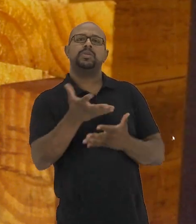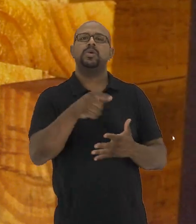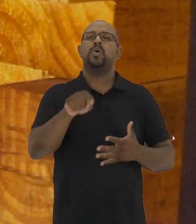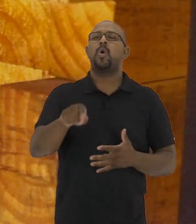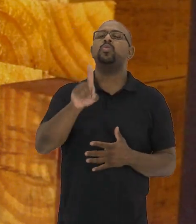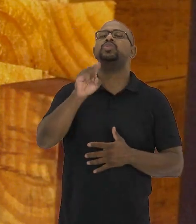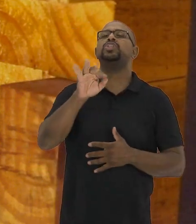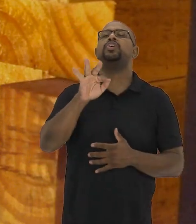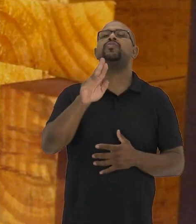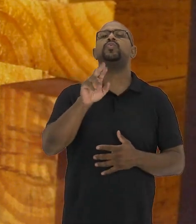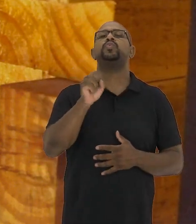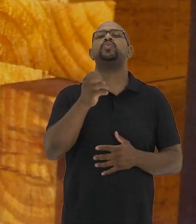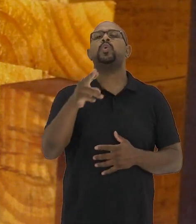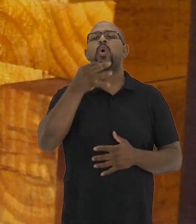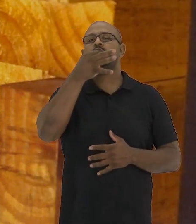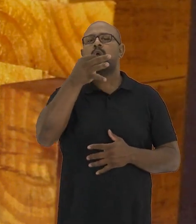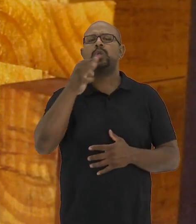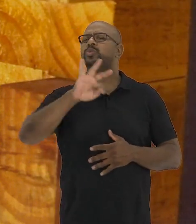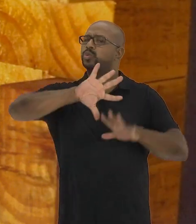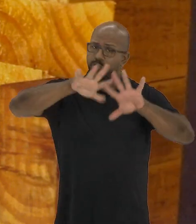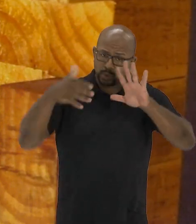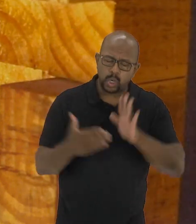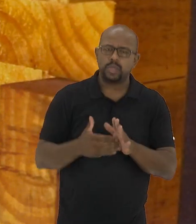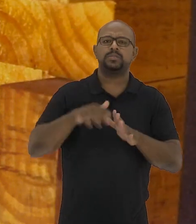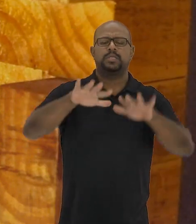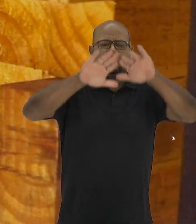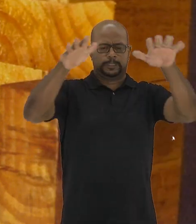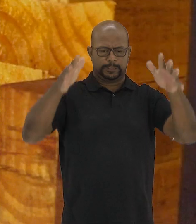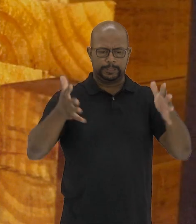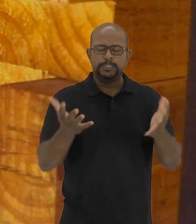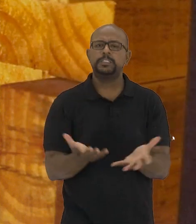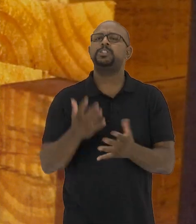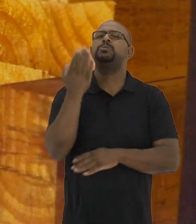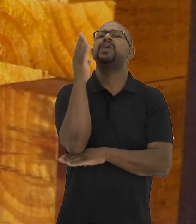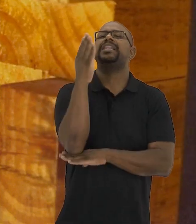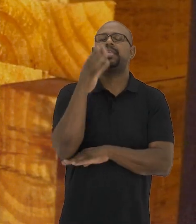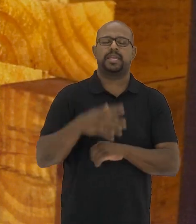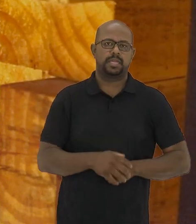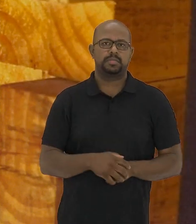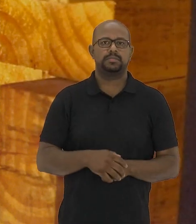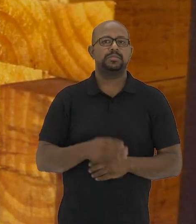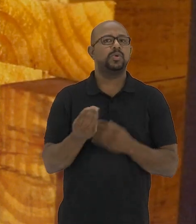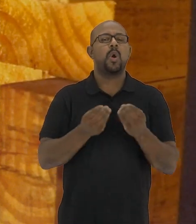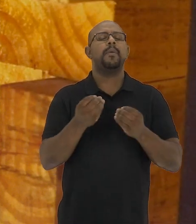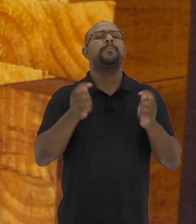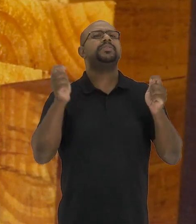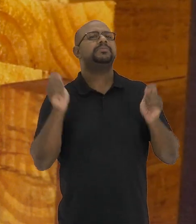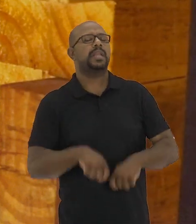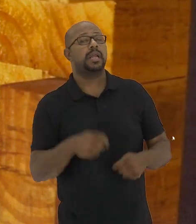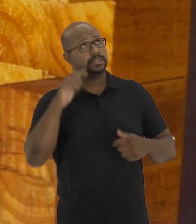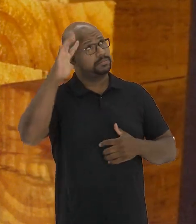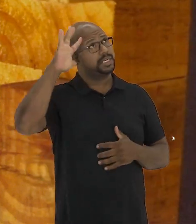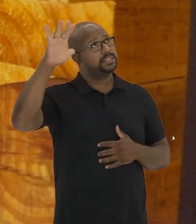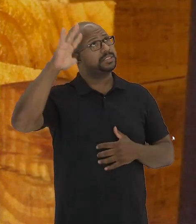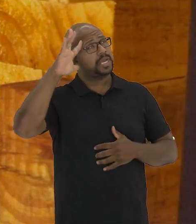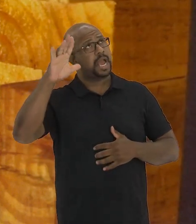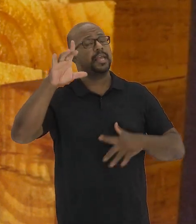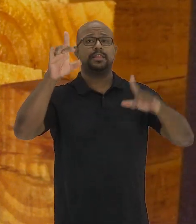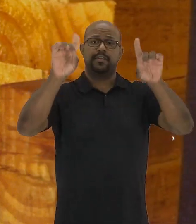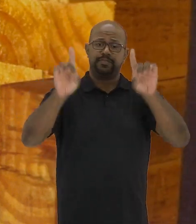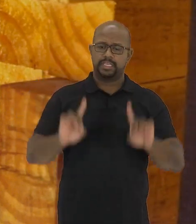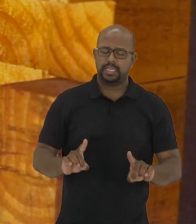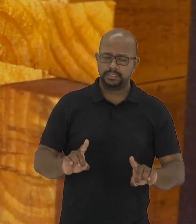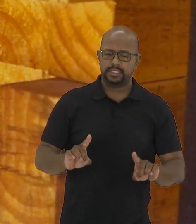estou interagindo com o difusor sonoro, todo feito em madeira. Quais são as possibilidades de